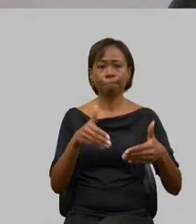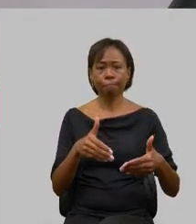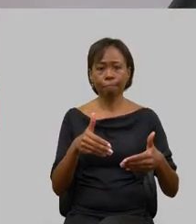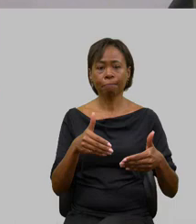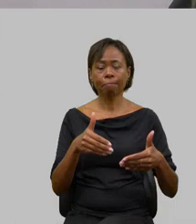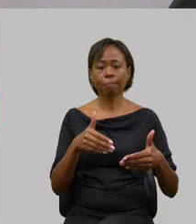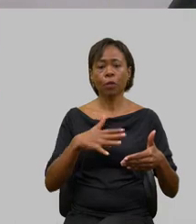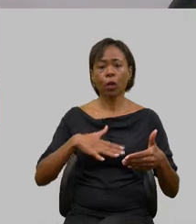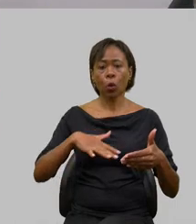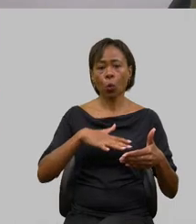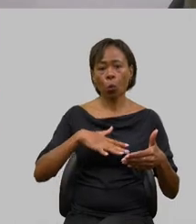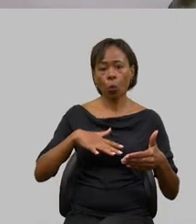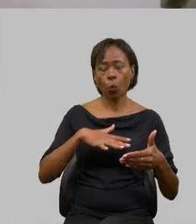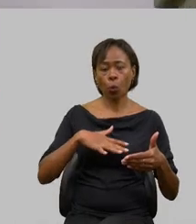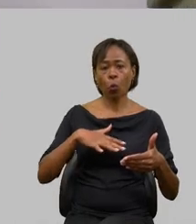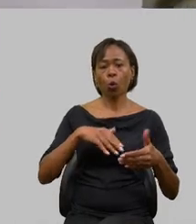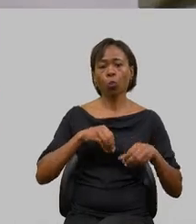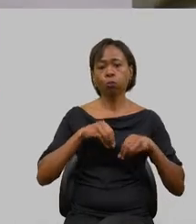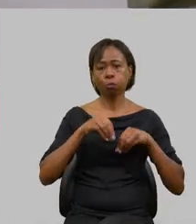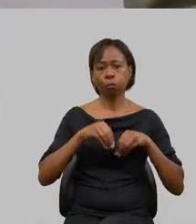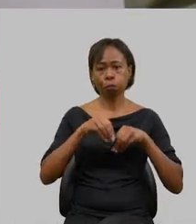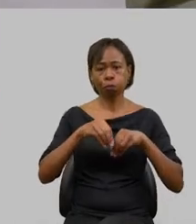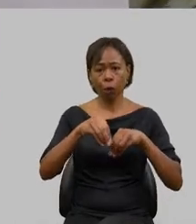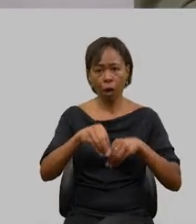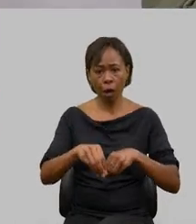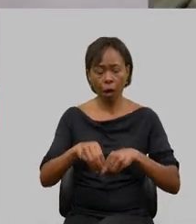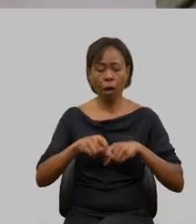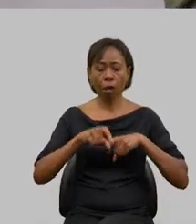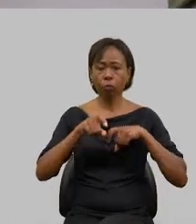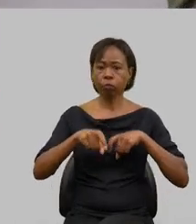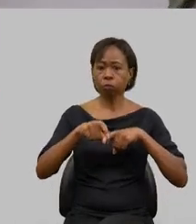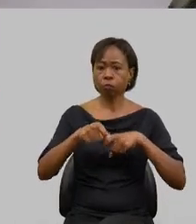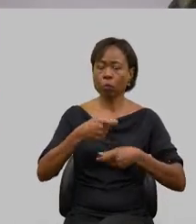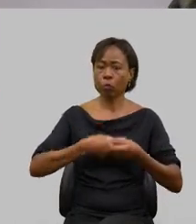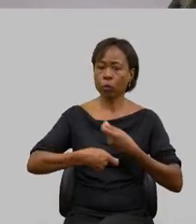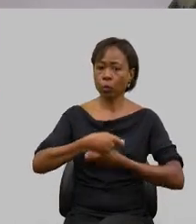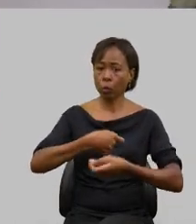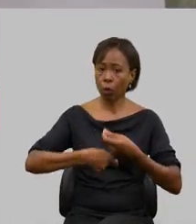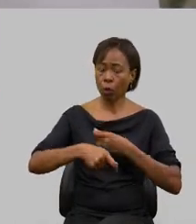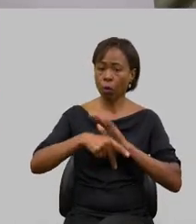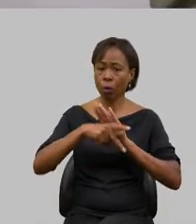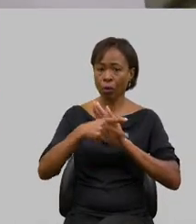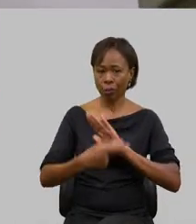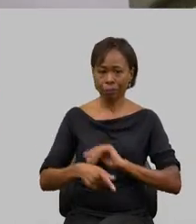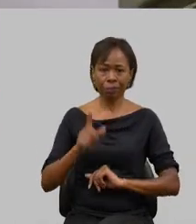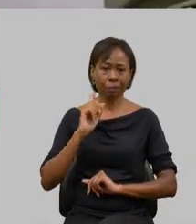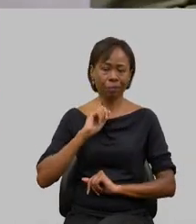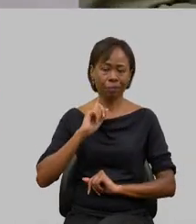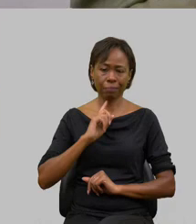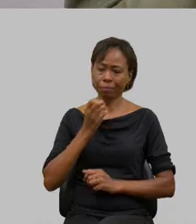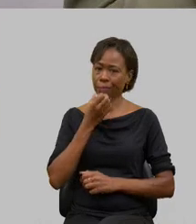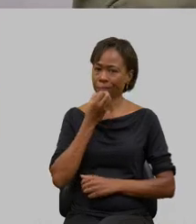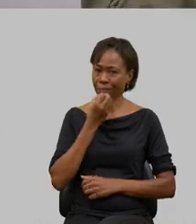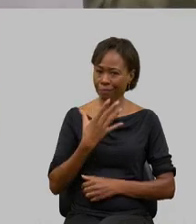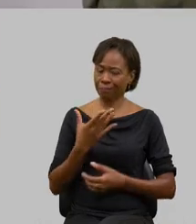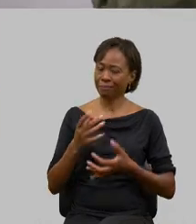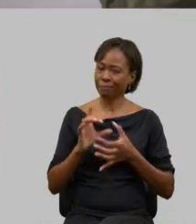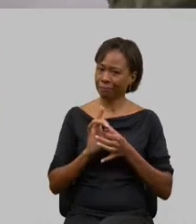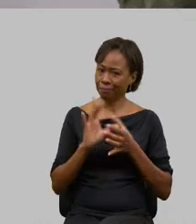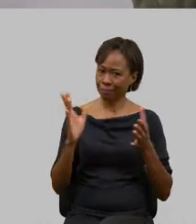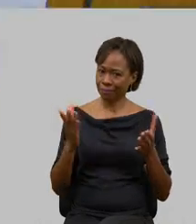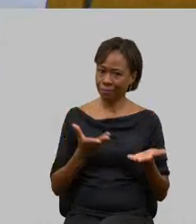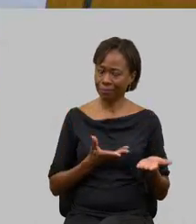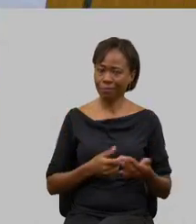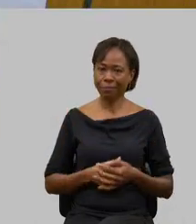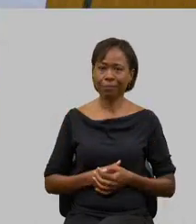do nosso agronegócio da nossa agroindústria em Minas Gerais fica à vontade secretário bom, boa